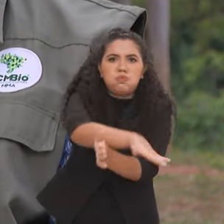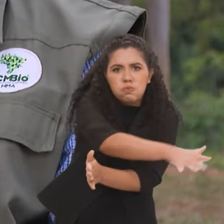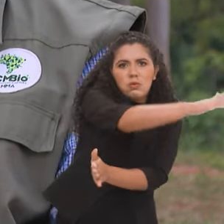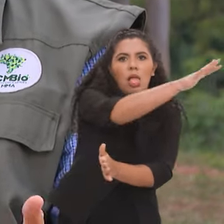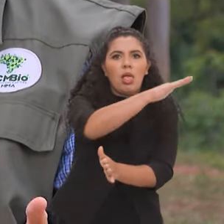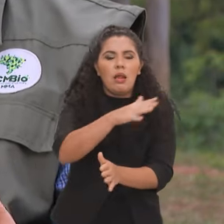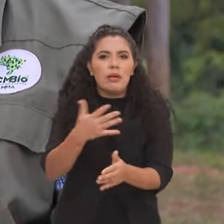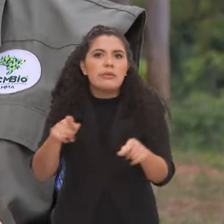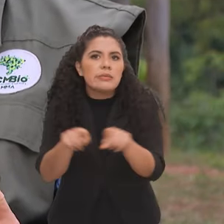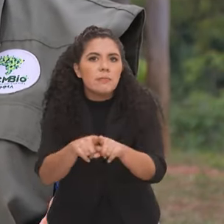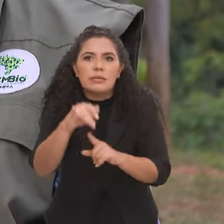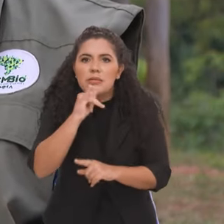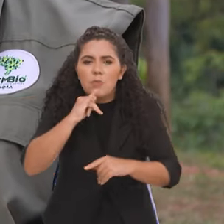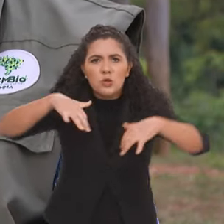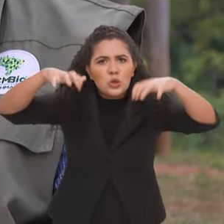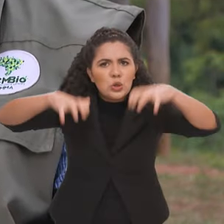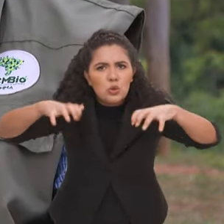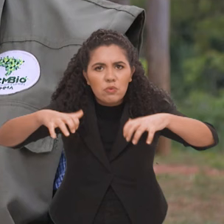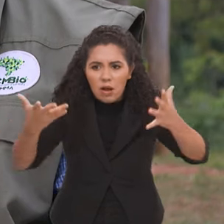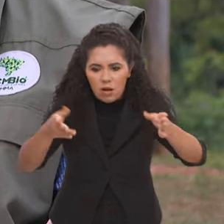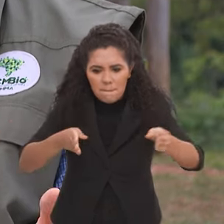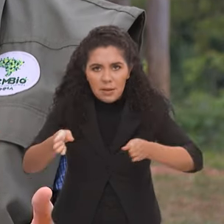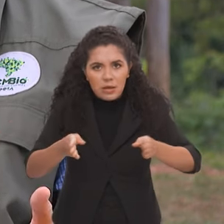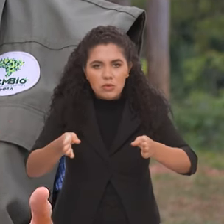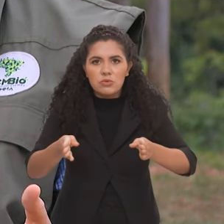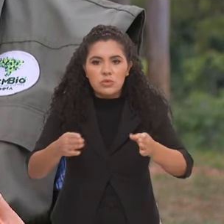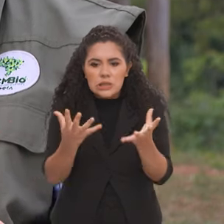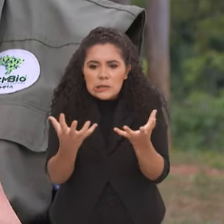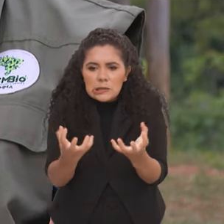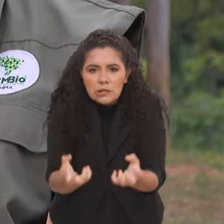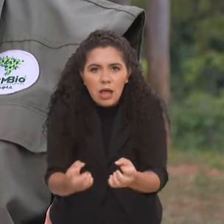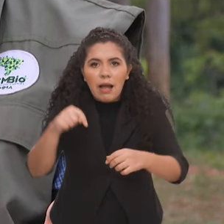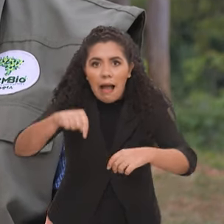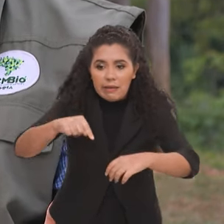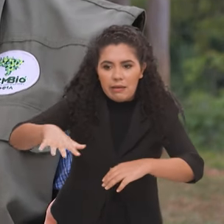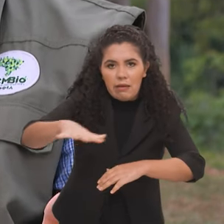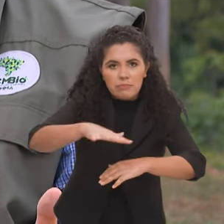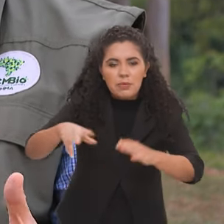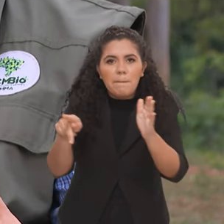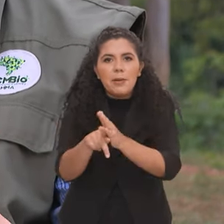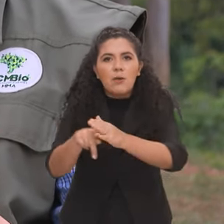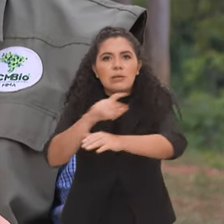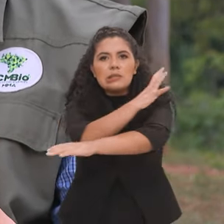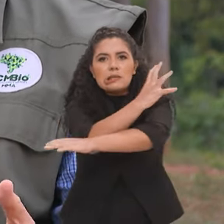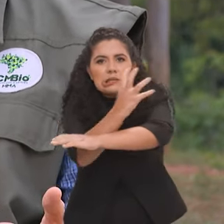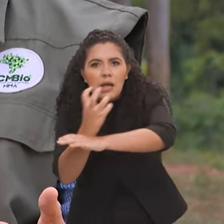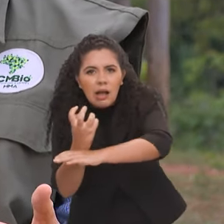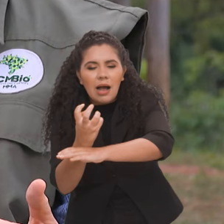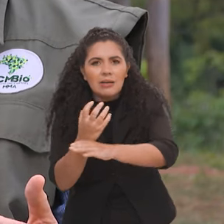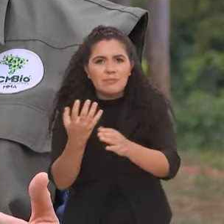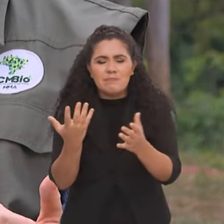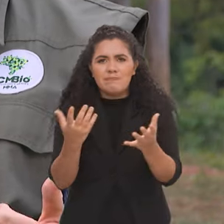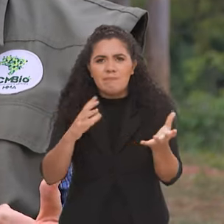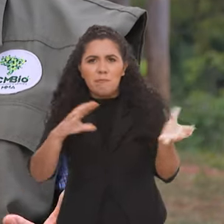ou por exemplo, chuva nesse período de seca aqui na região do Cerrado, fora de época. Então, quer dizer,